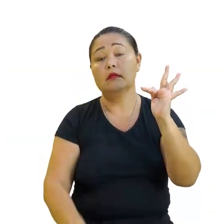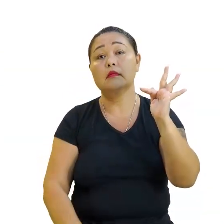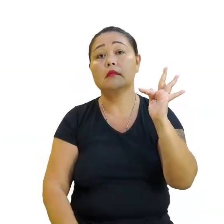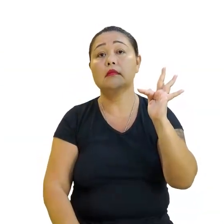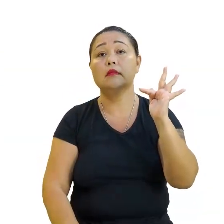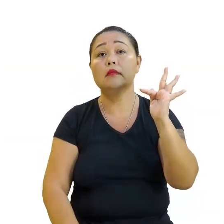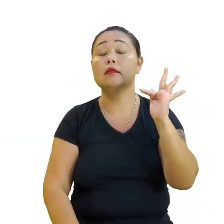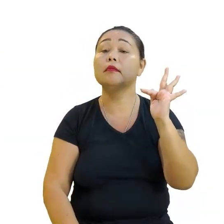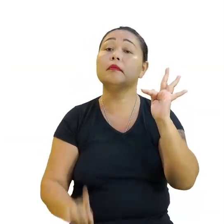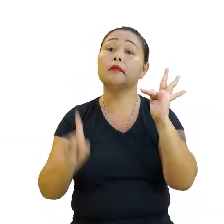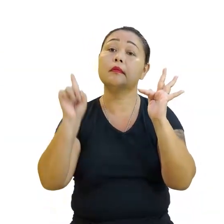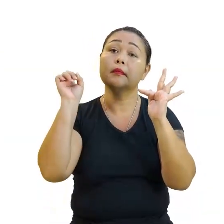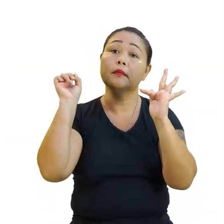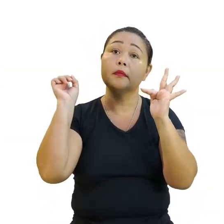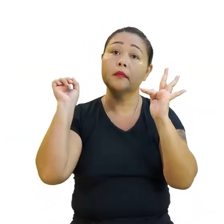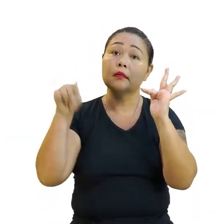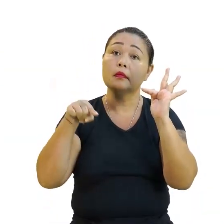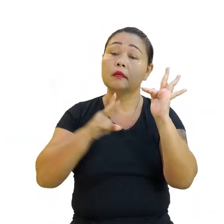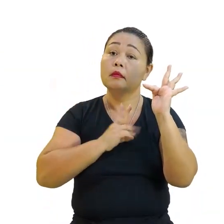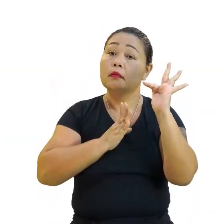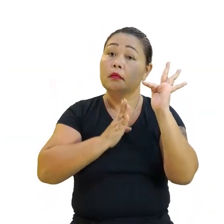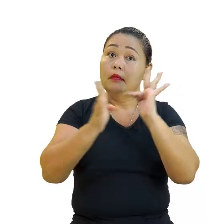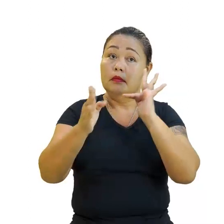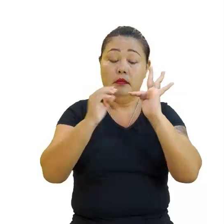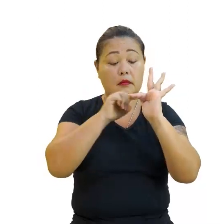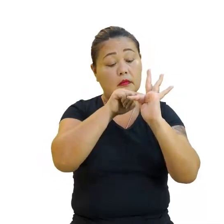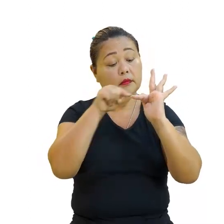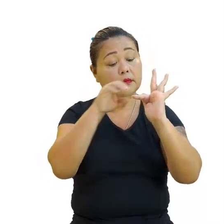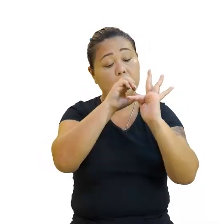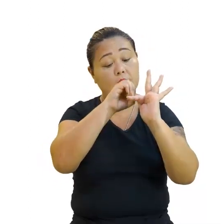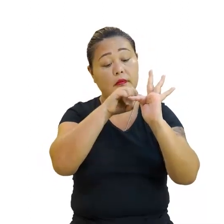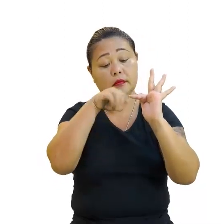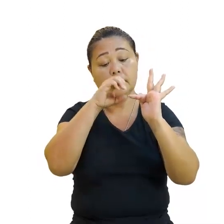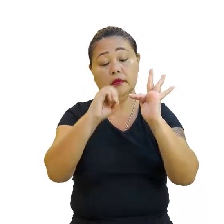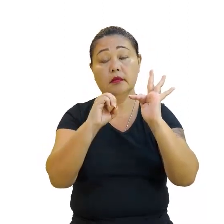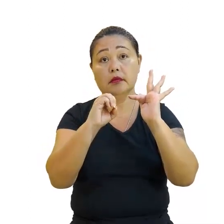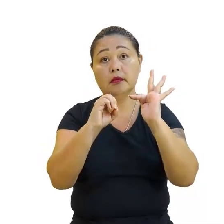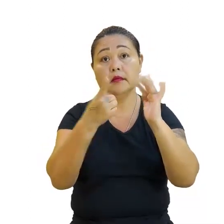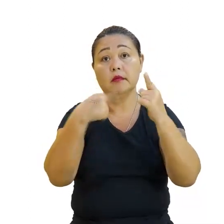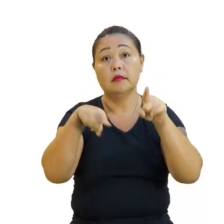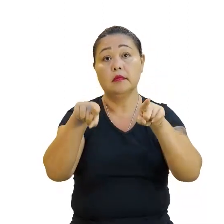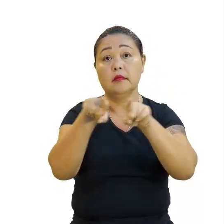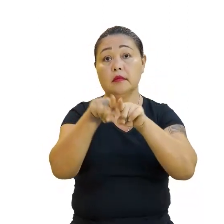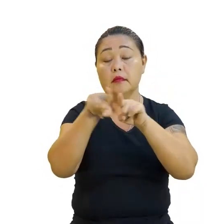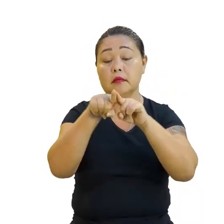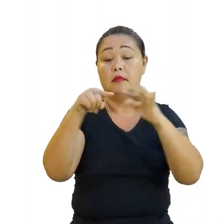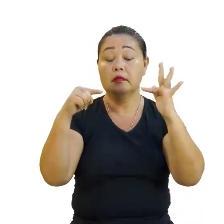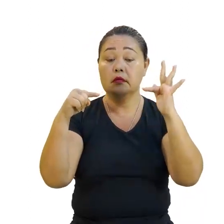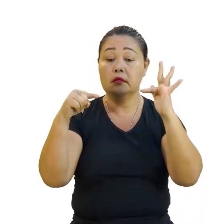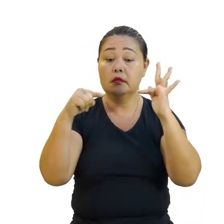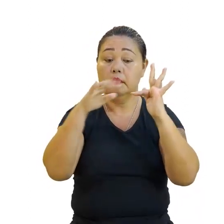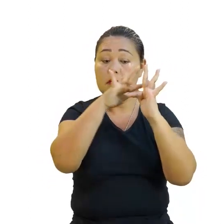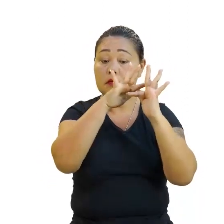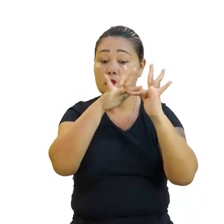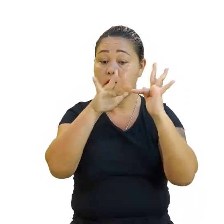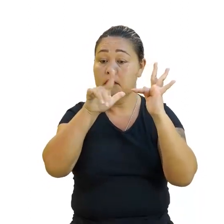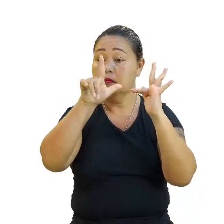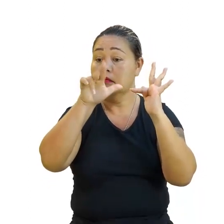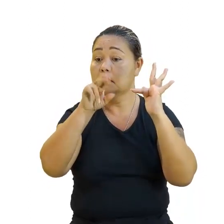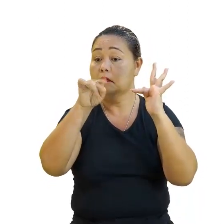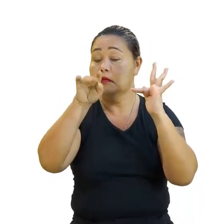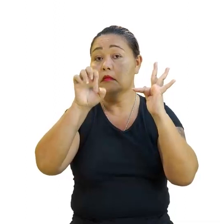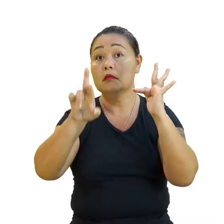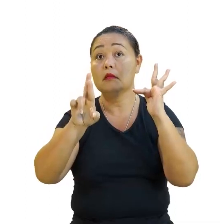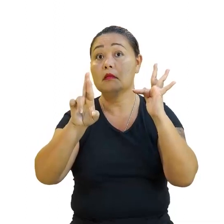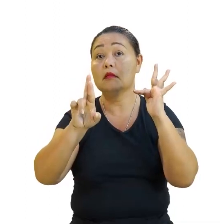A função identidade sempre passa pela origem, assim como a função linear. Mas agora ela fica à